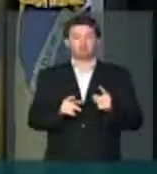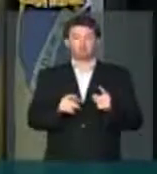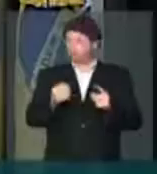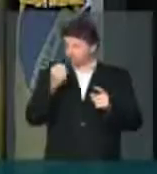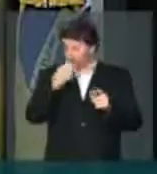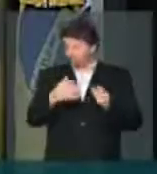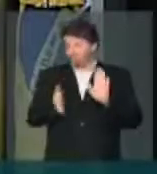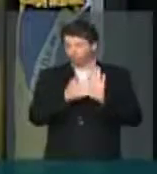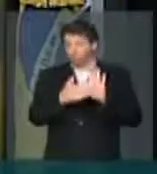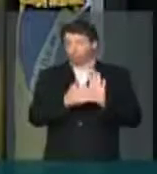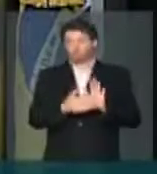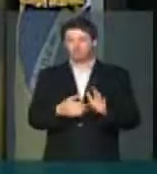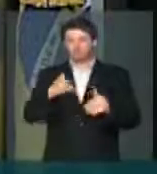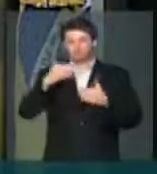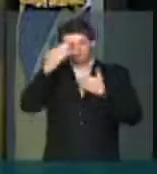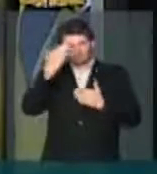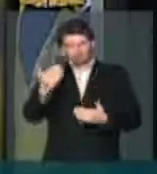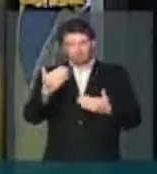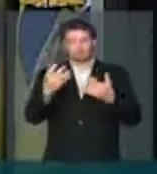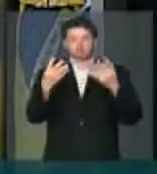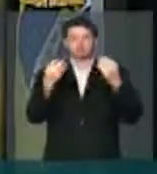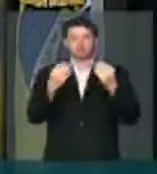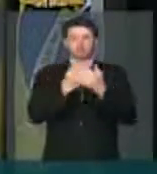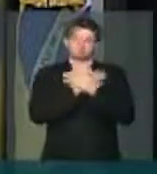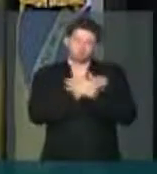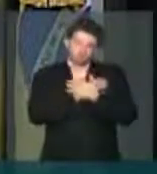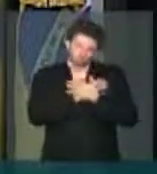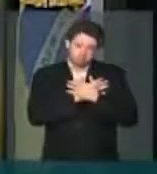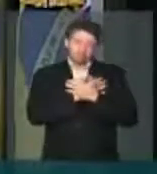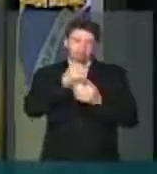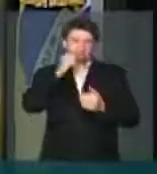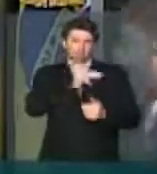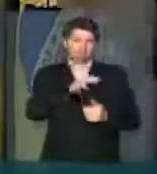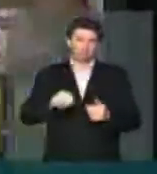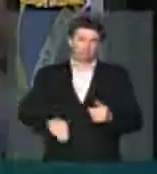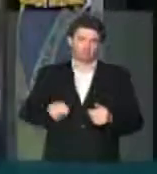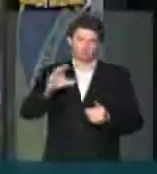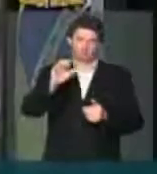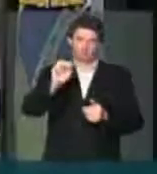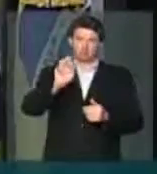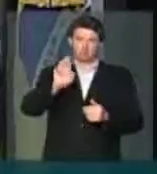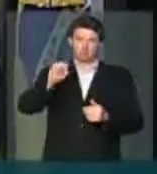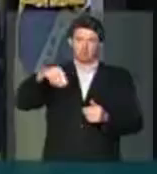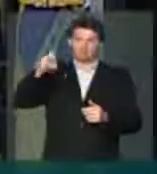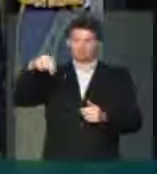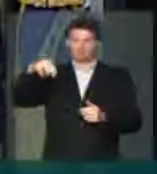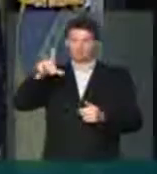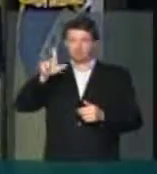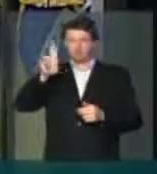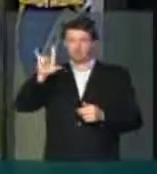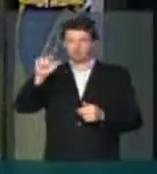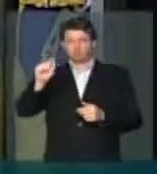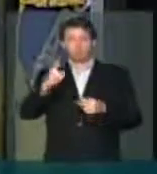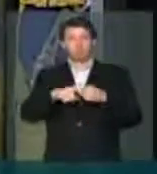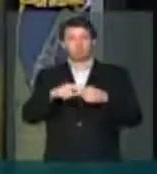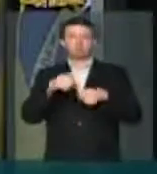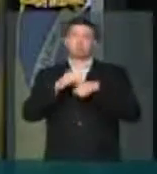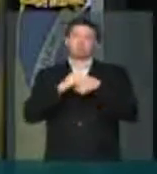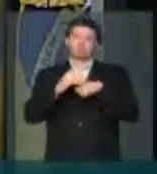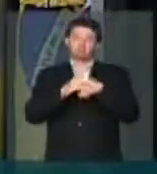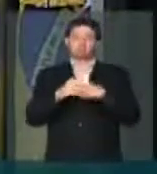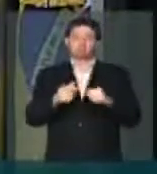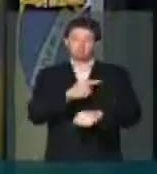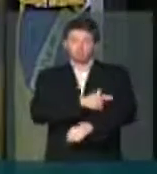Eu quero agradecer aqui de coração a ministra Carmem Lúcia por ter tido a gentileza